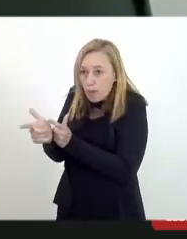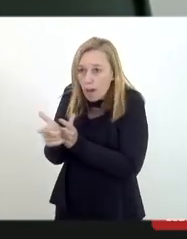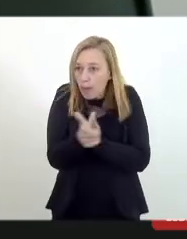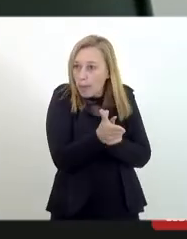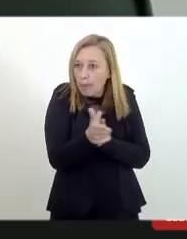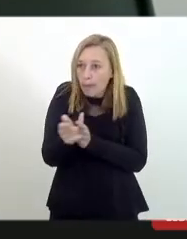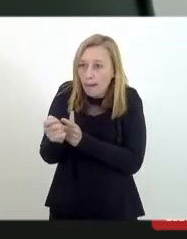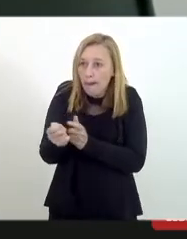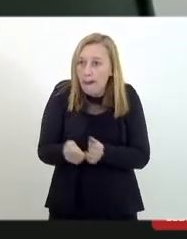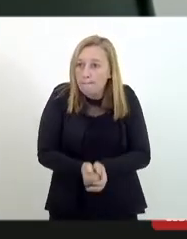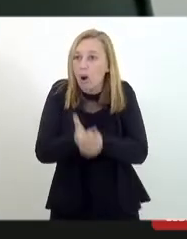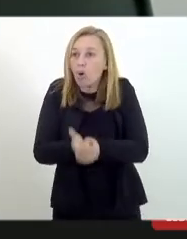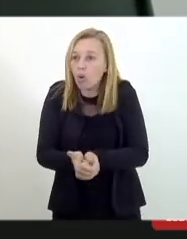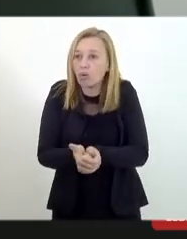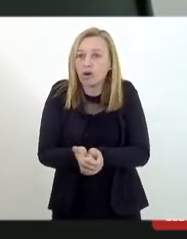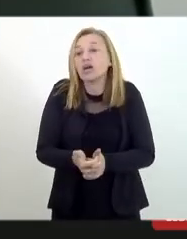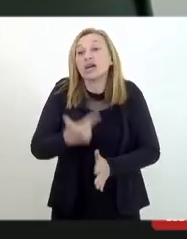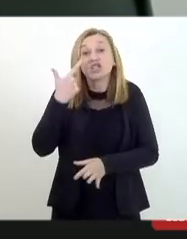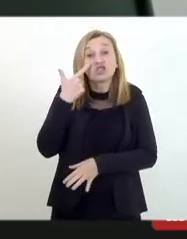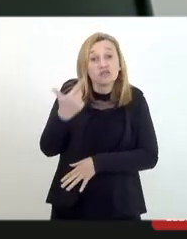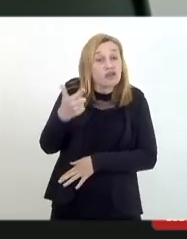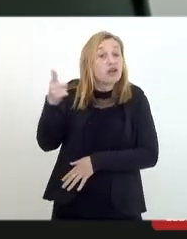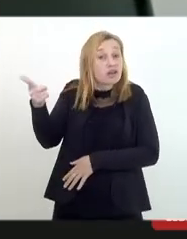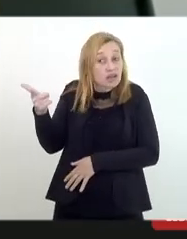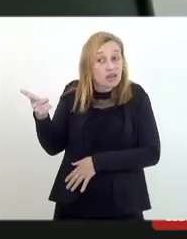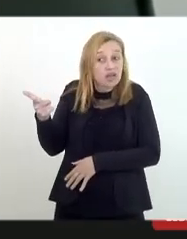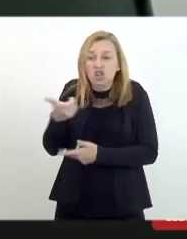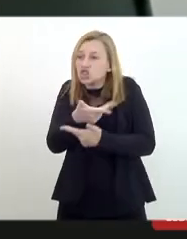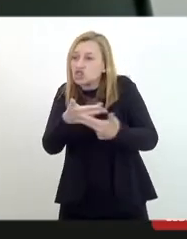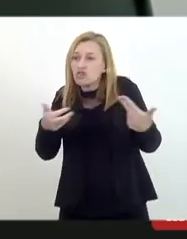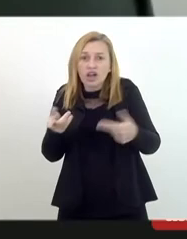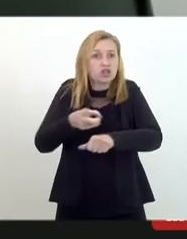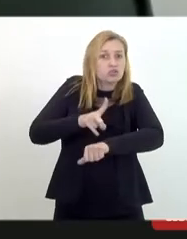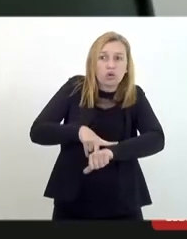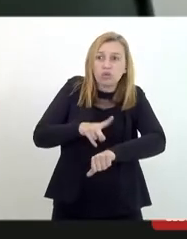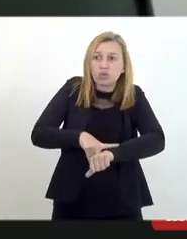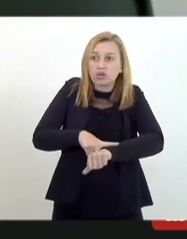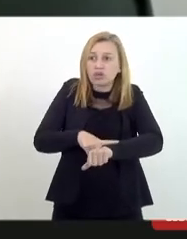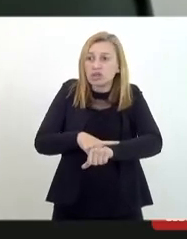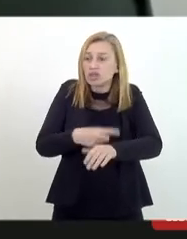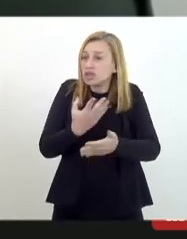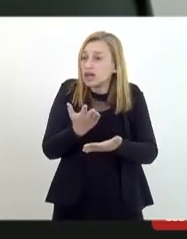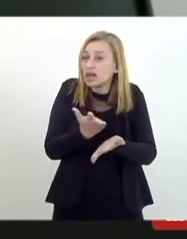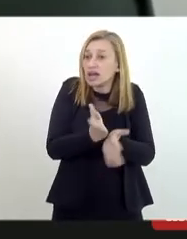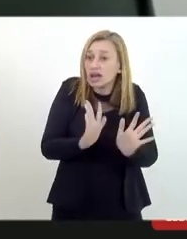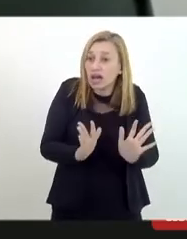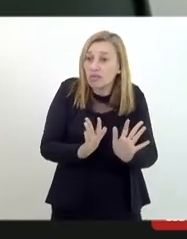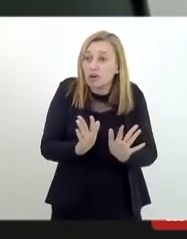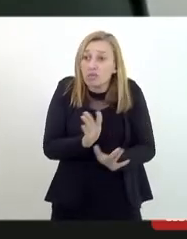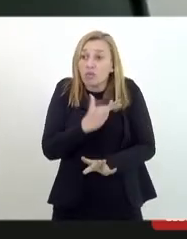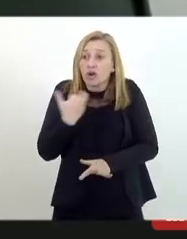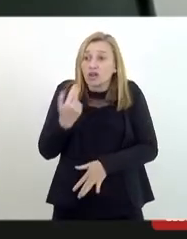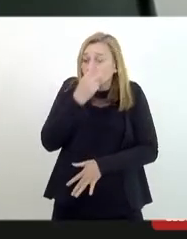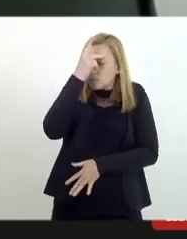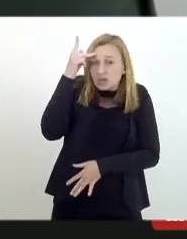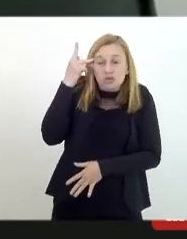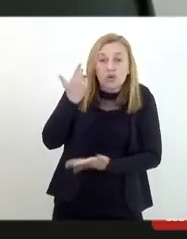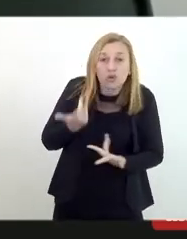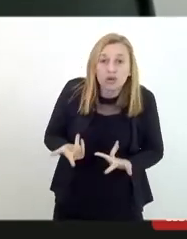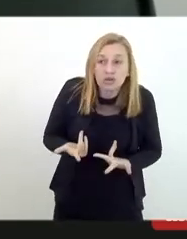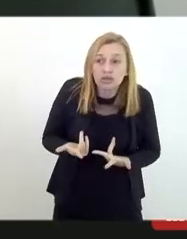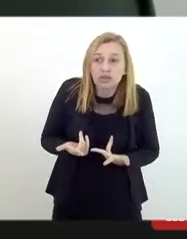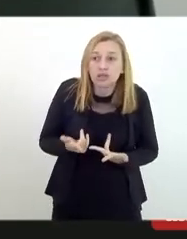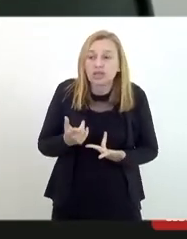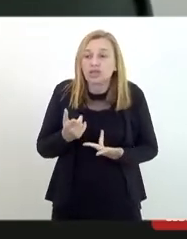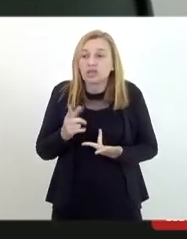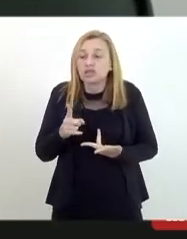bomba, como a gente vê em diversos momentos e acaba vitimando pessoas inocentes, não com a intenção de